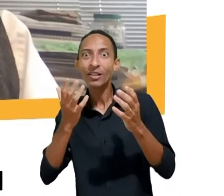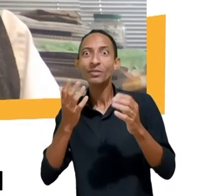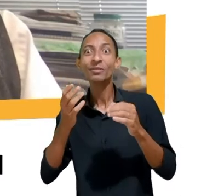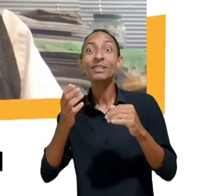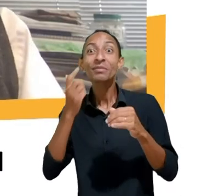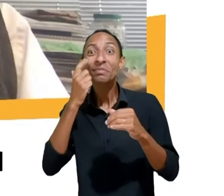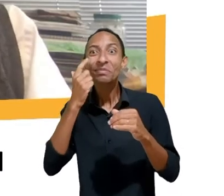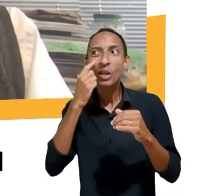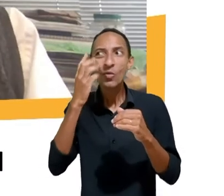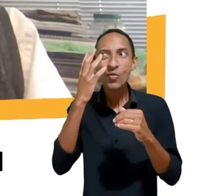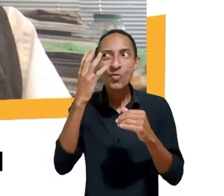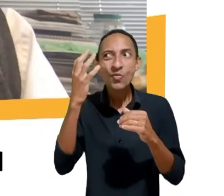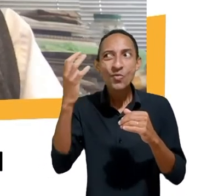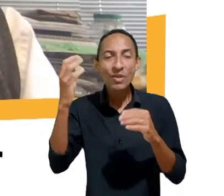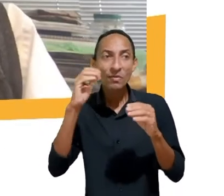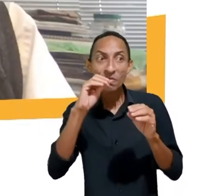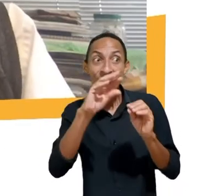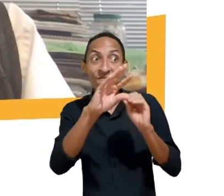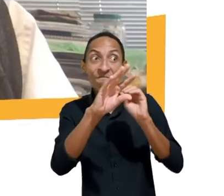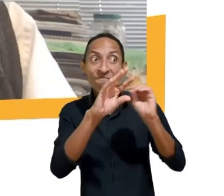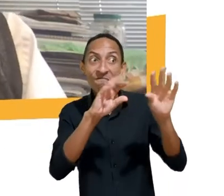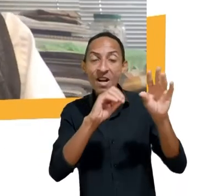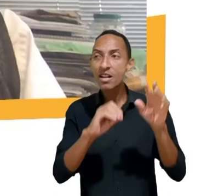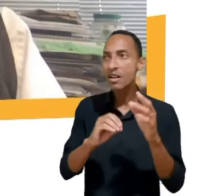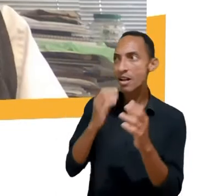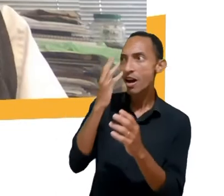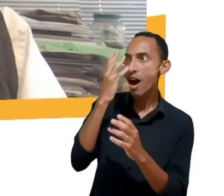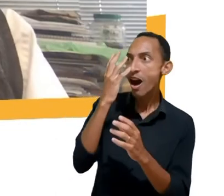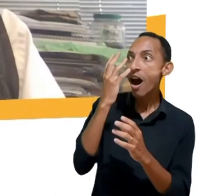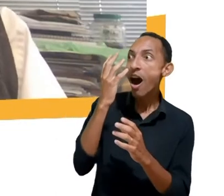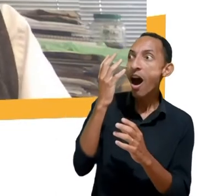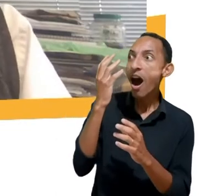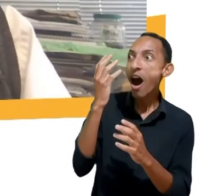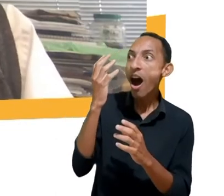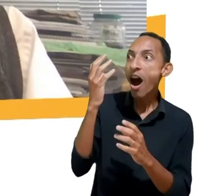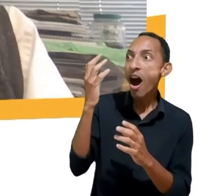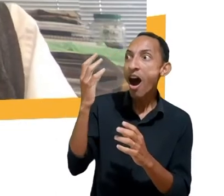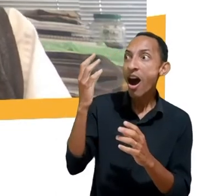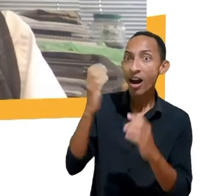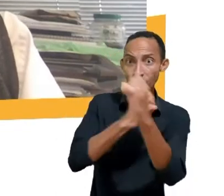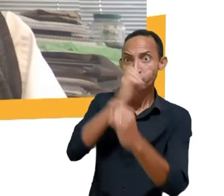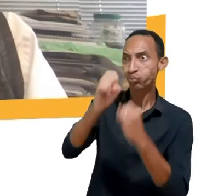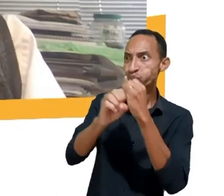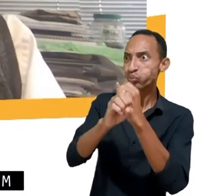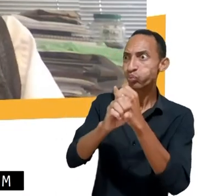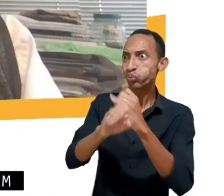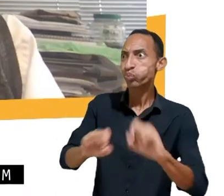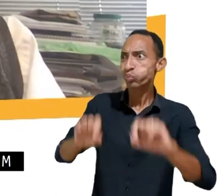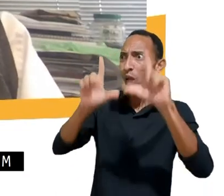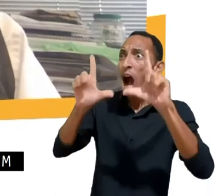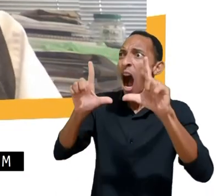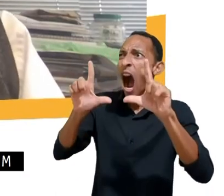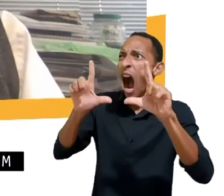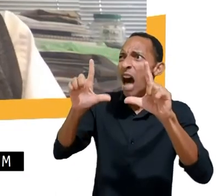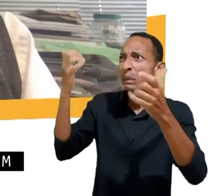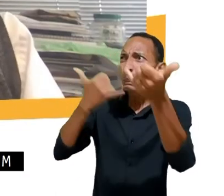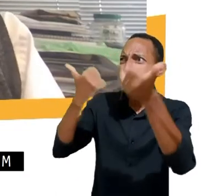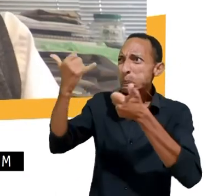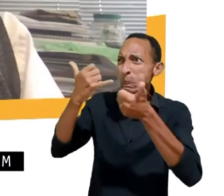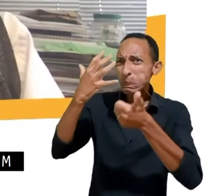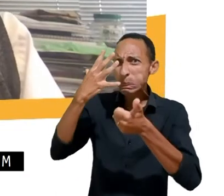lugar e, atrás daquilo, tem um interesse real de muito baixa qualidade moral e ética.